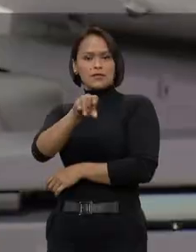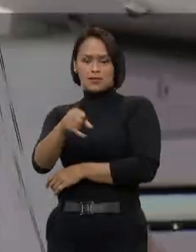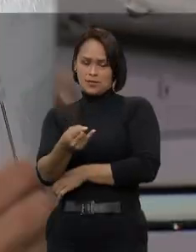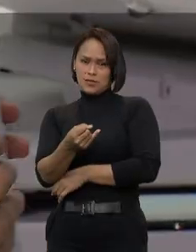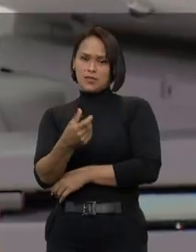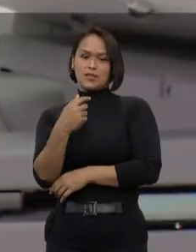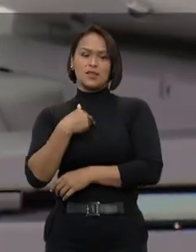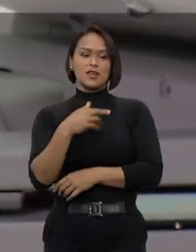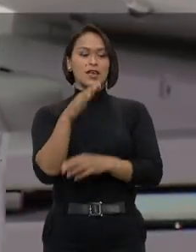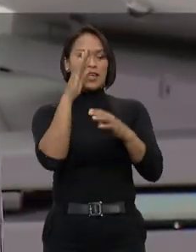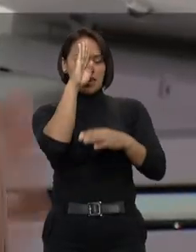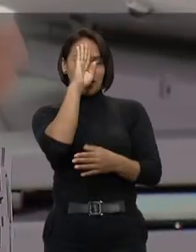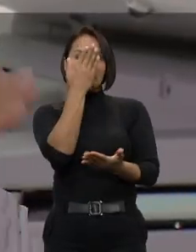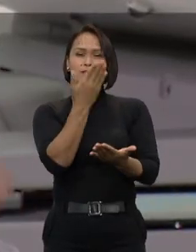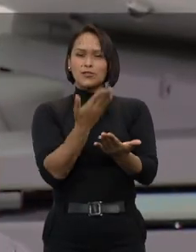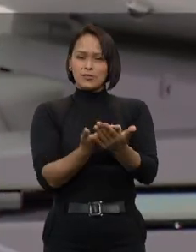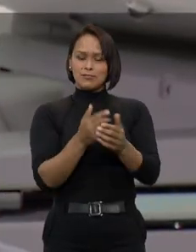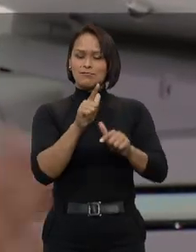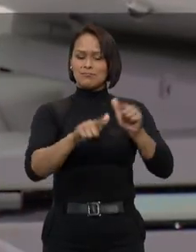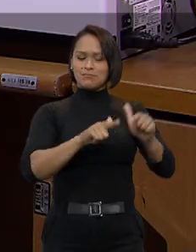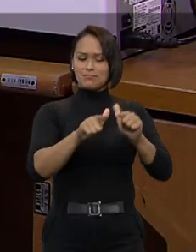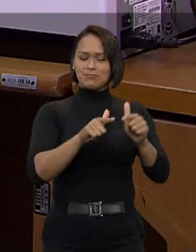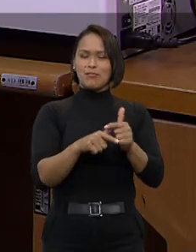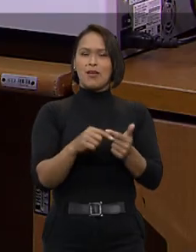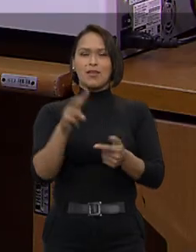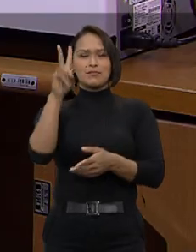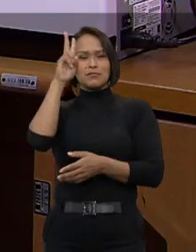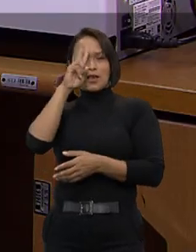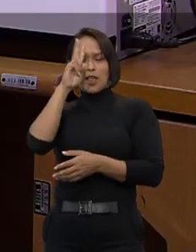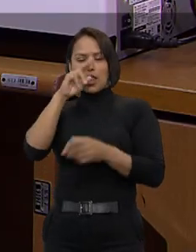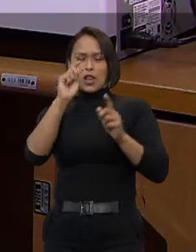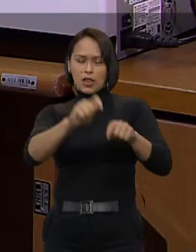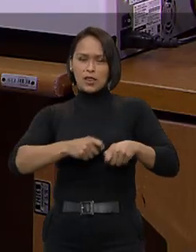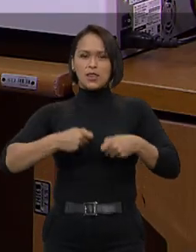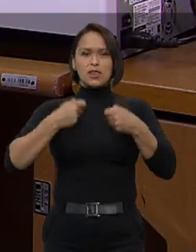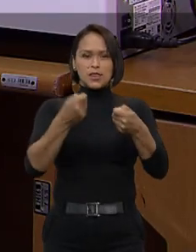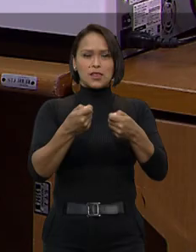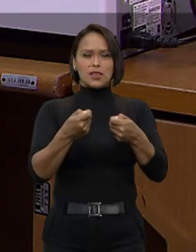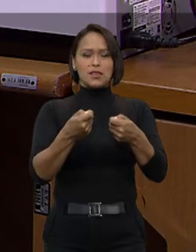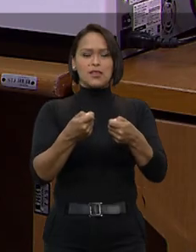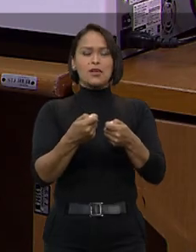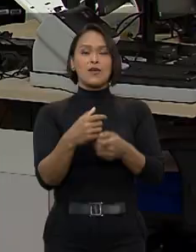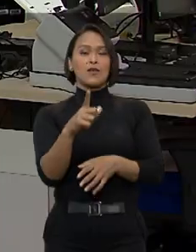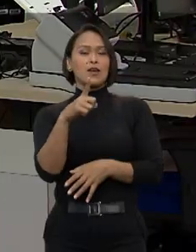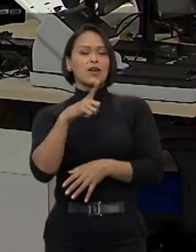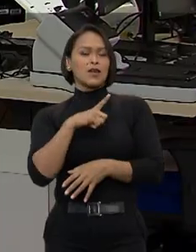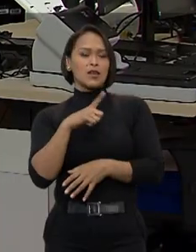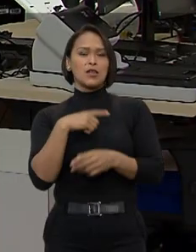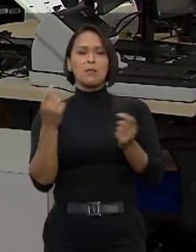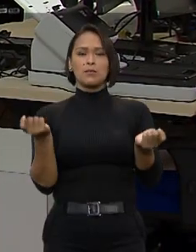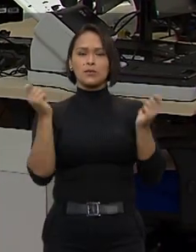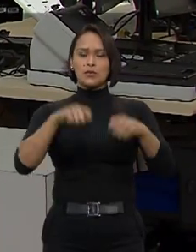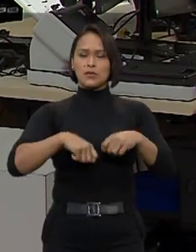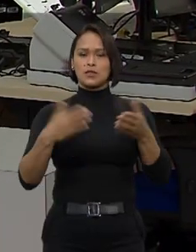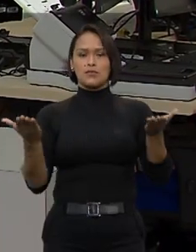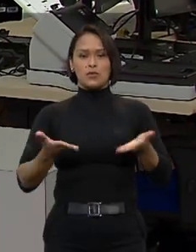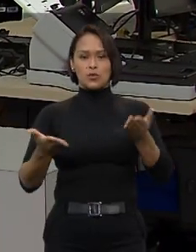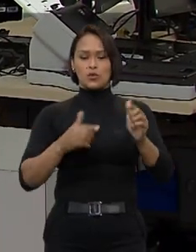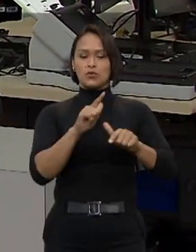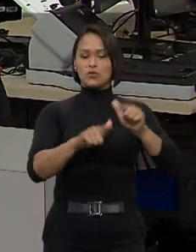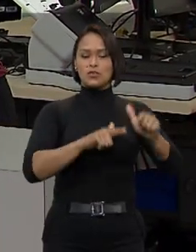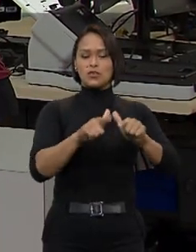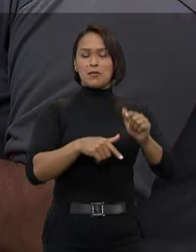reconhecimento pela linda história de superação que lhes permitiu estar aqui como